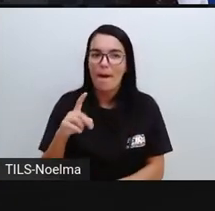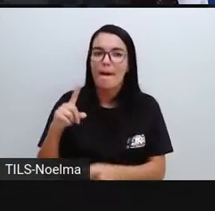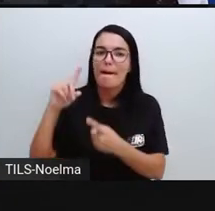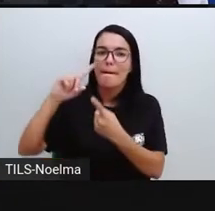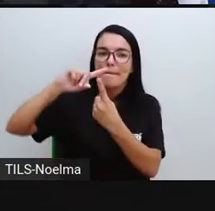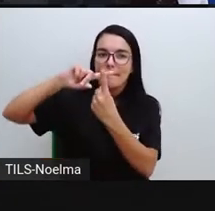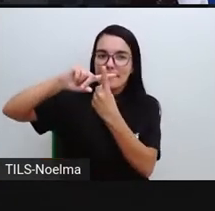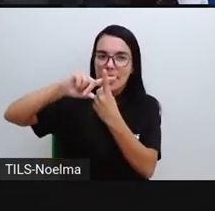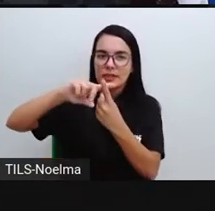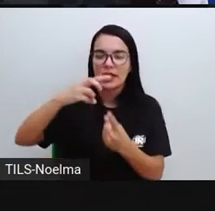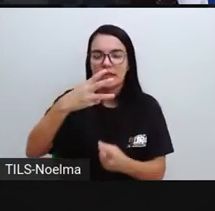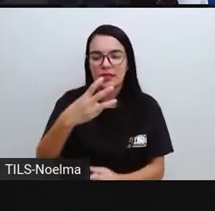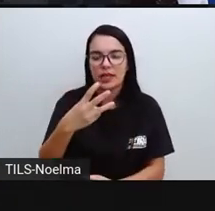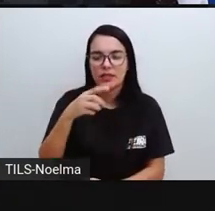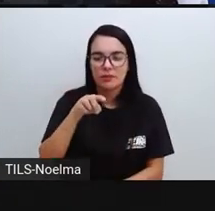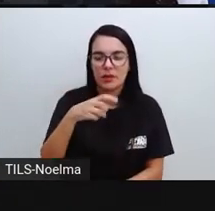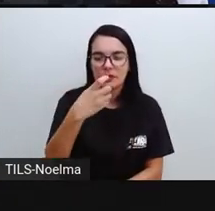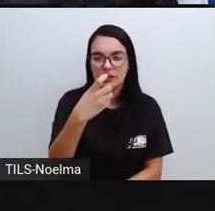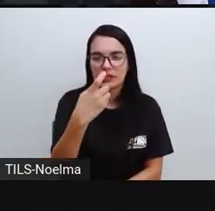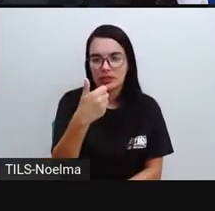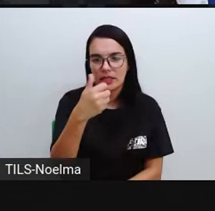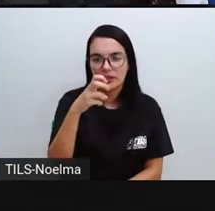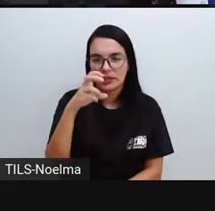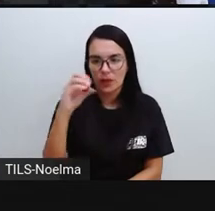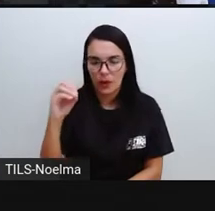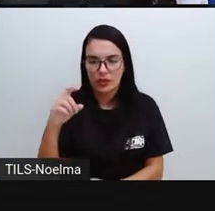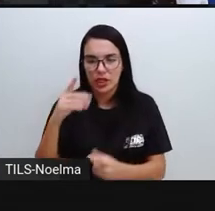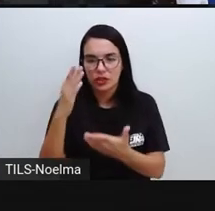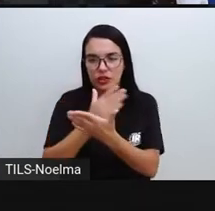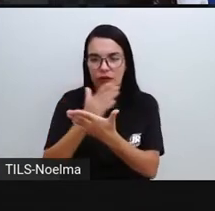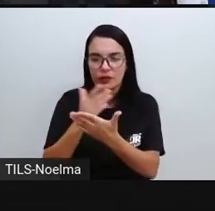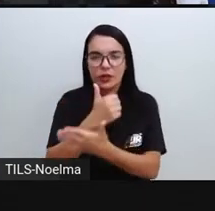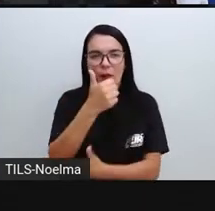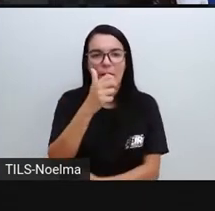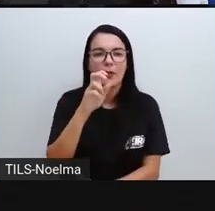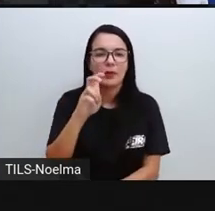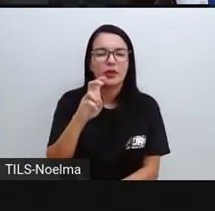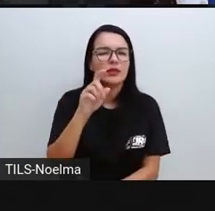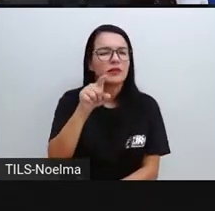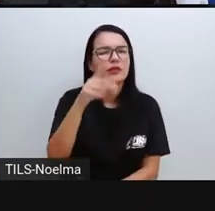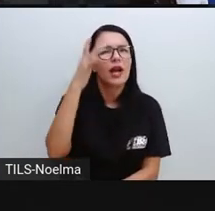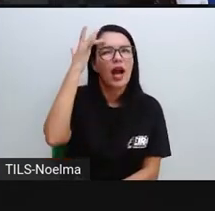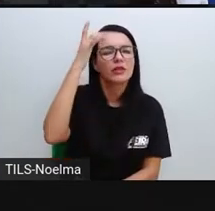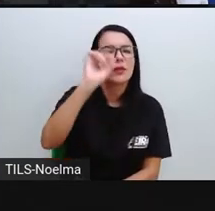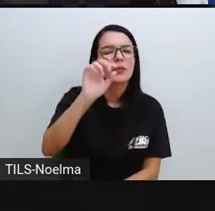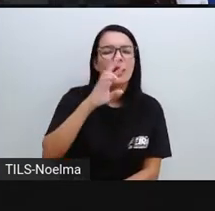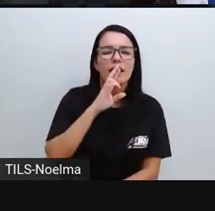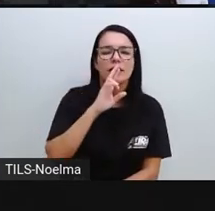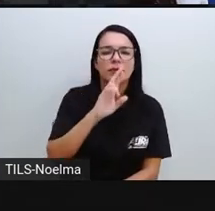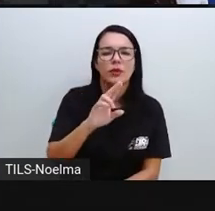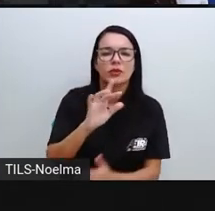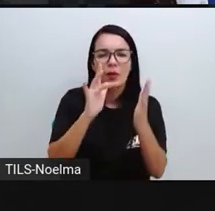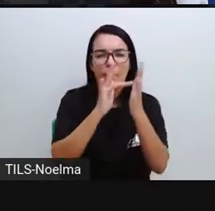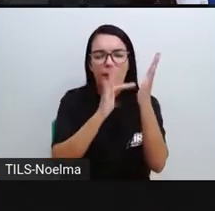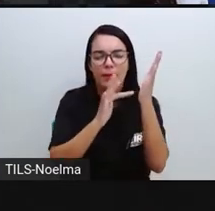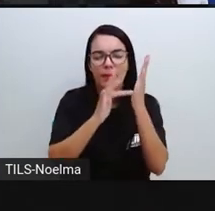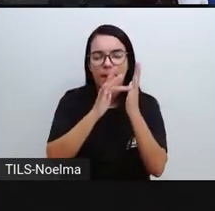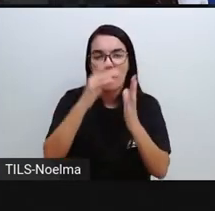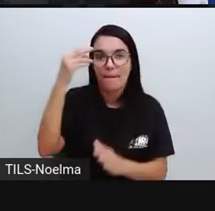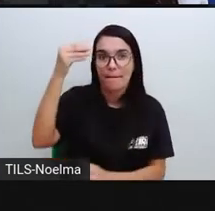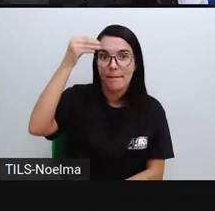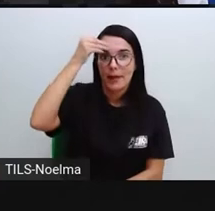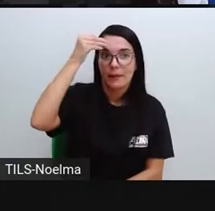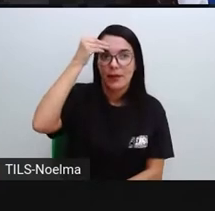3.150 dividido por 15. Qual será o resultado utilizando aí a tecla de memória?